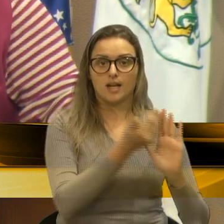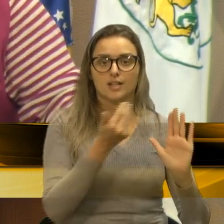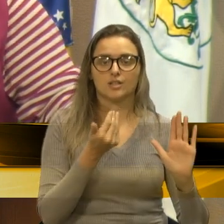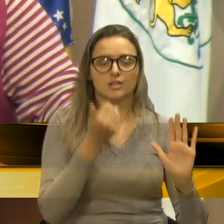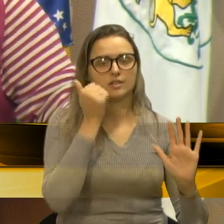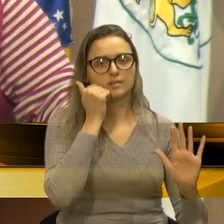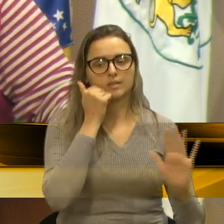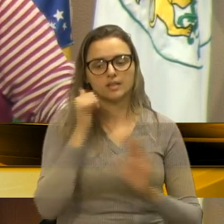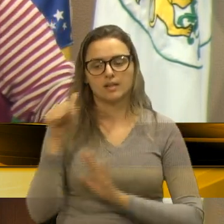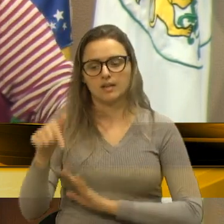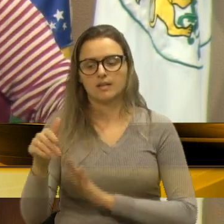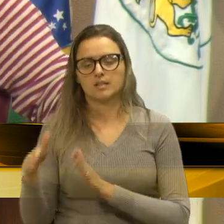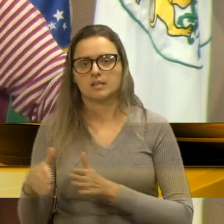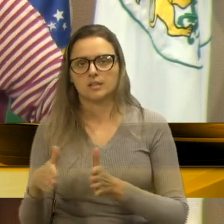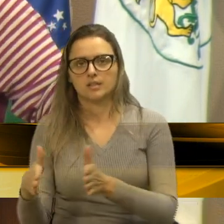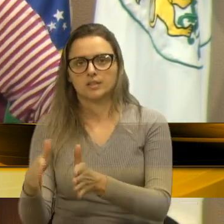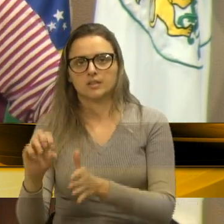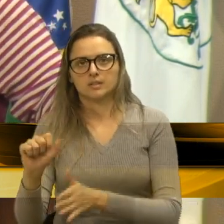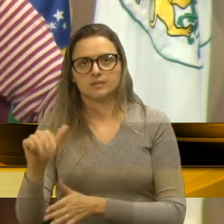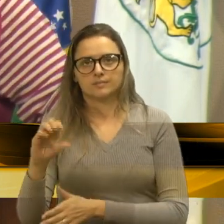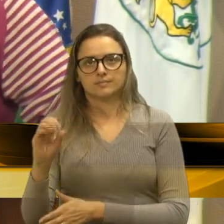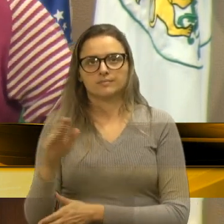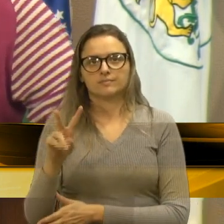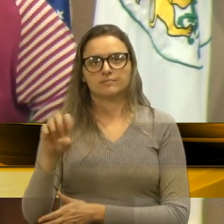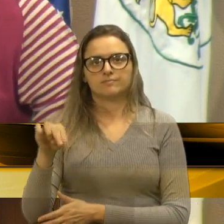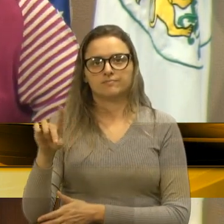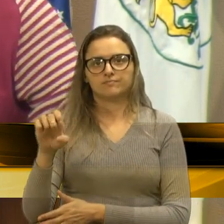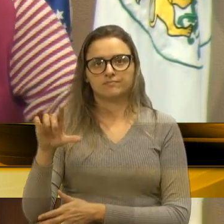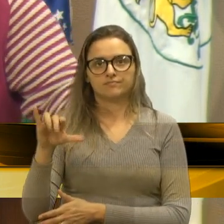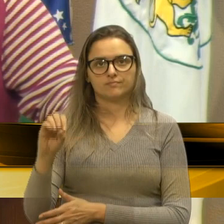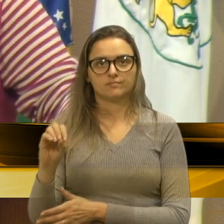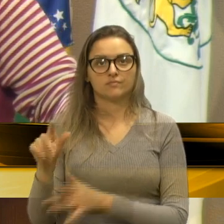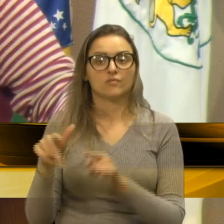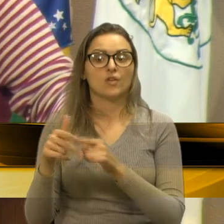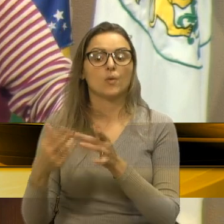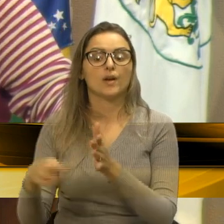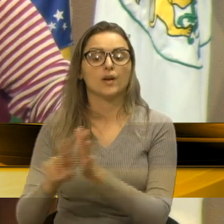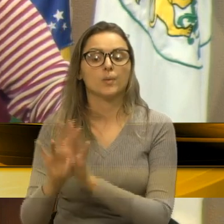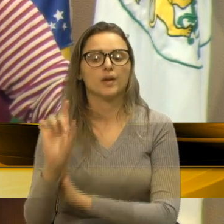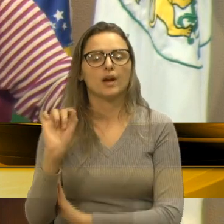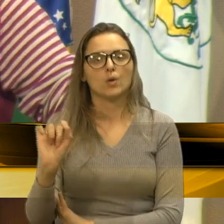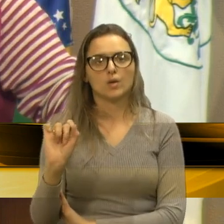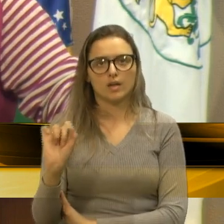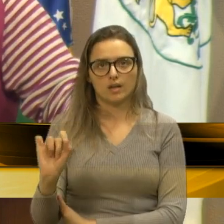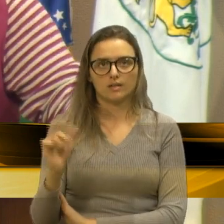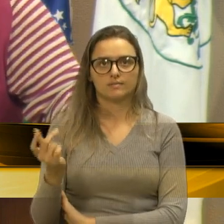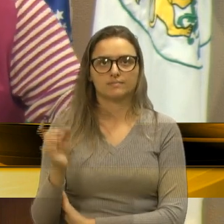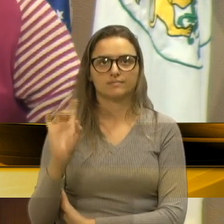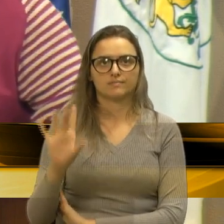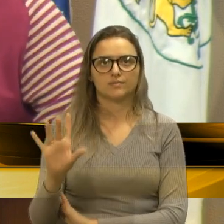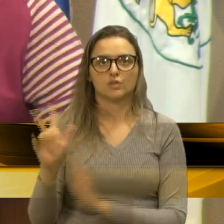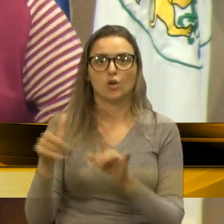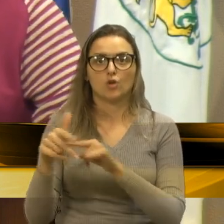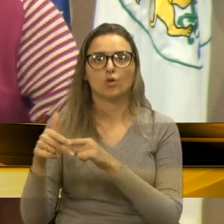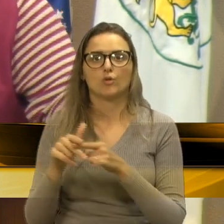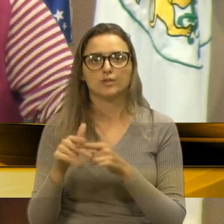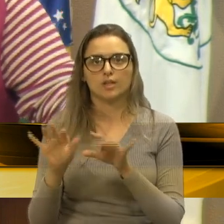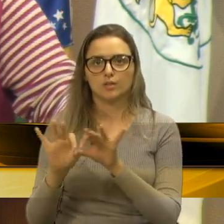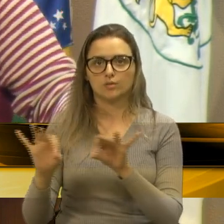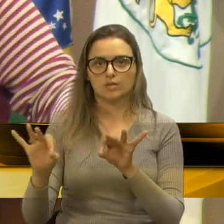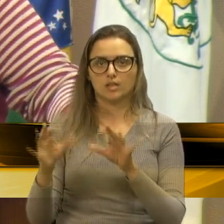e a São Vedenino, vamos fazer só meia sola também? Só meia sola? Só um remendo ali, só tirar algumas